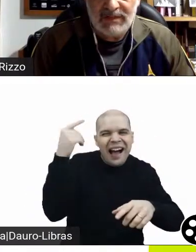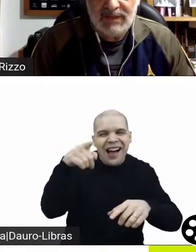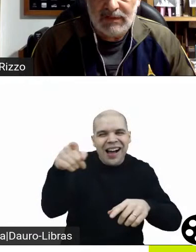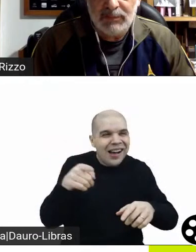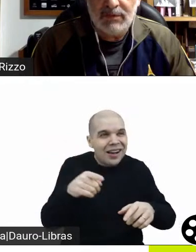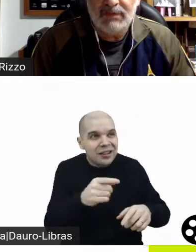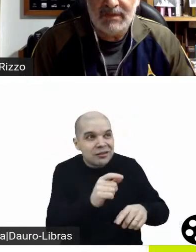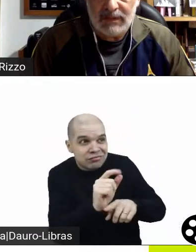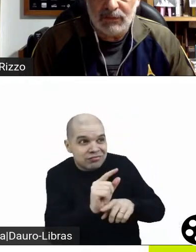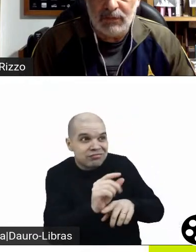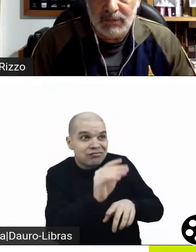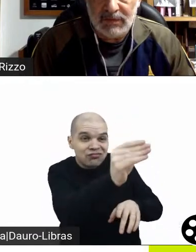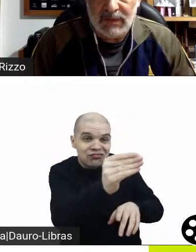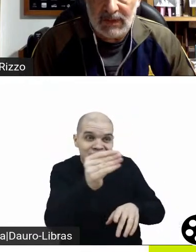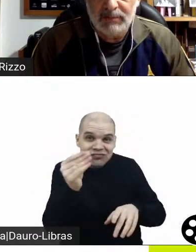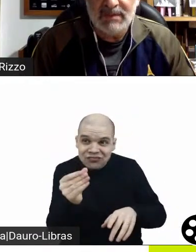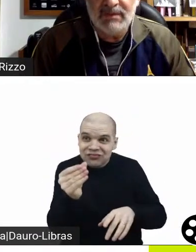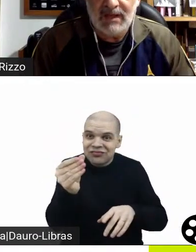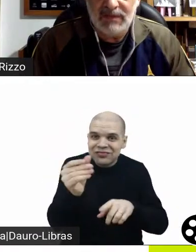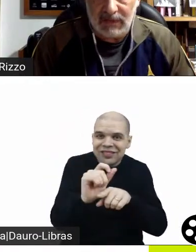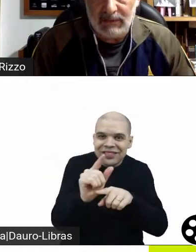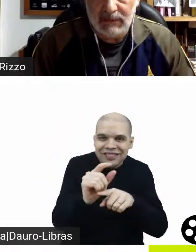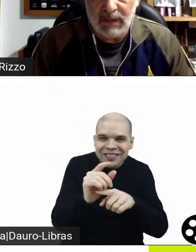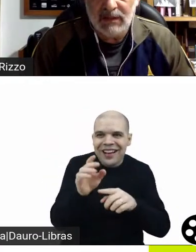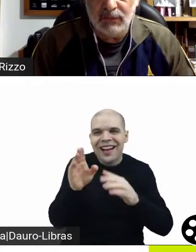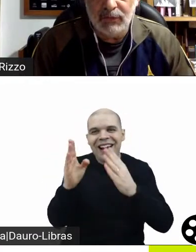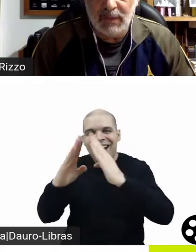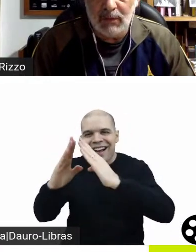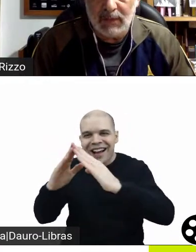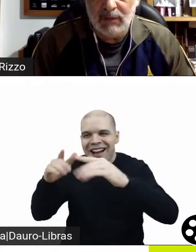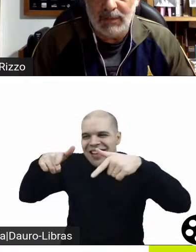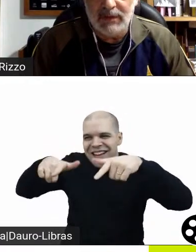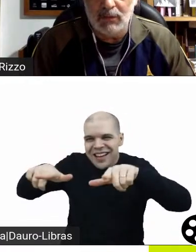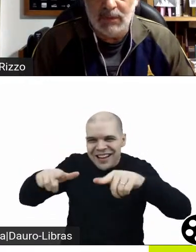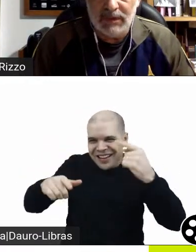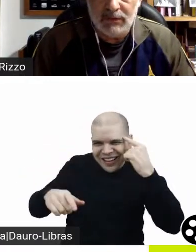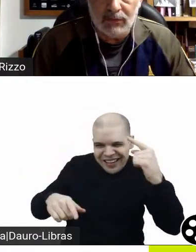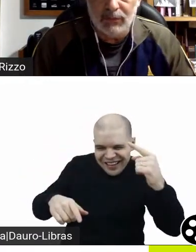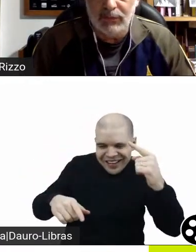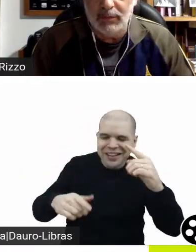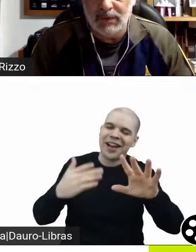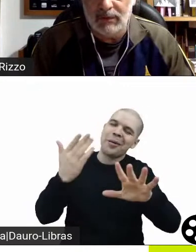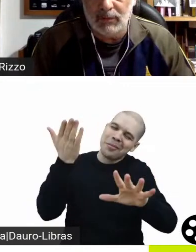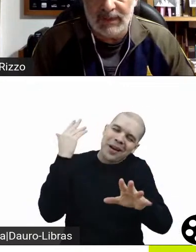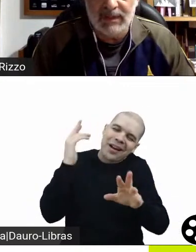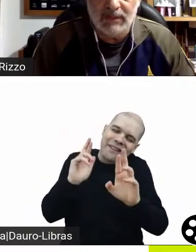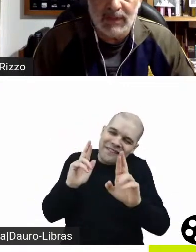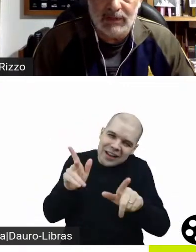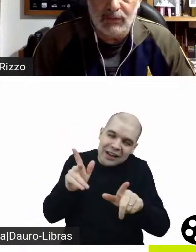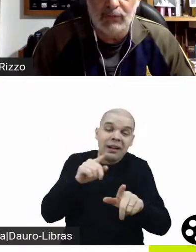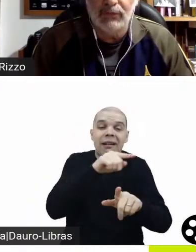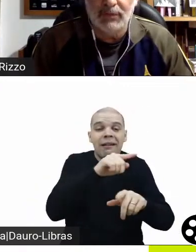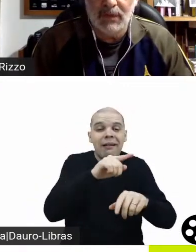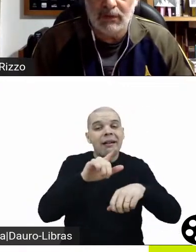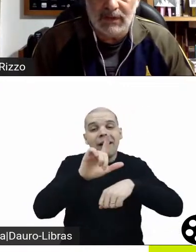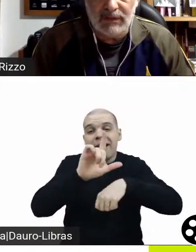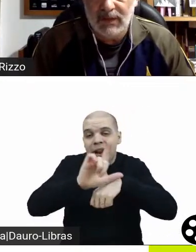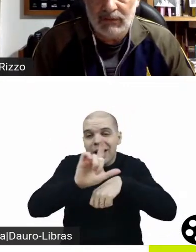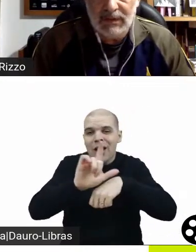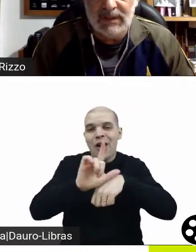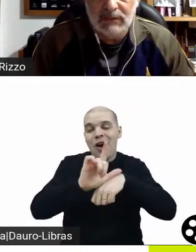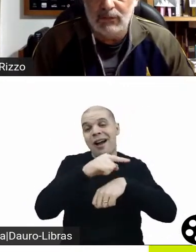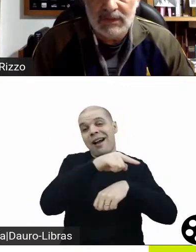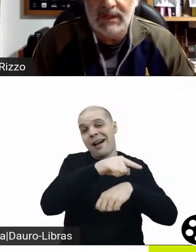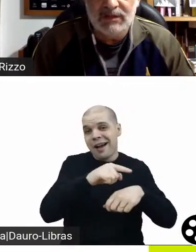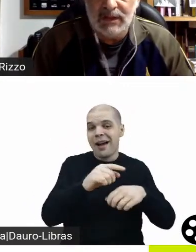Isso não quer dizer que as pessoas que fizeram os filmes, que elas pensassem que o filme é uma comédia romântica, ou que o filme é uma comédia dramática, porque o filme, sei lá o quê,